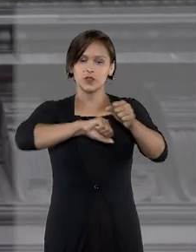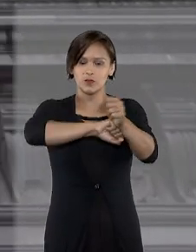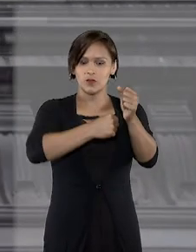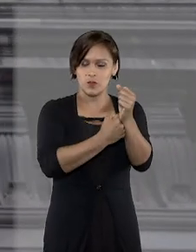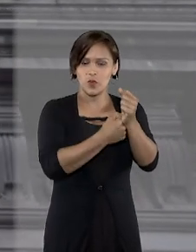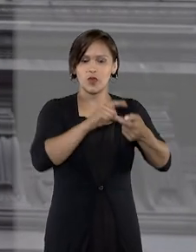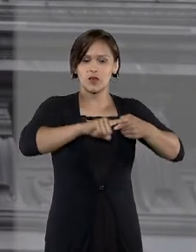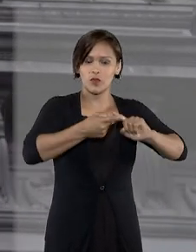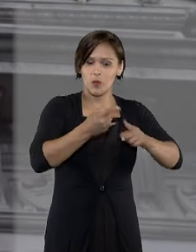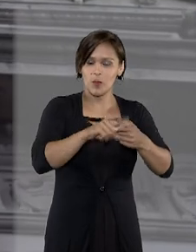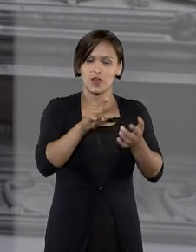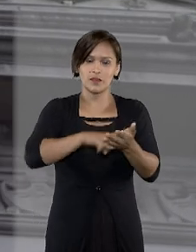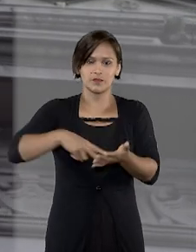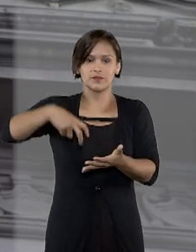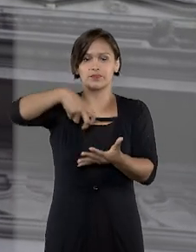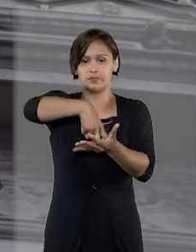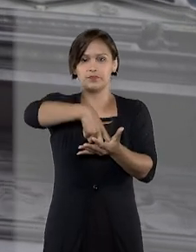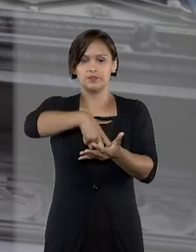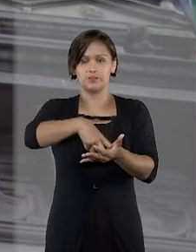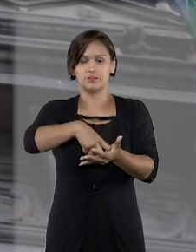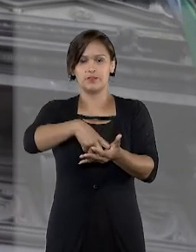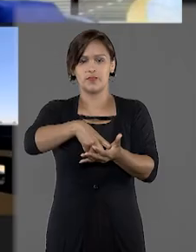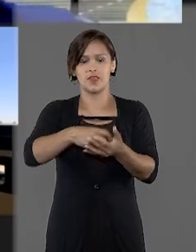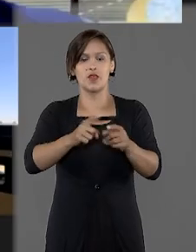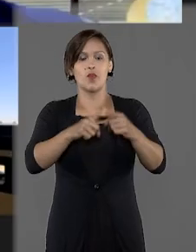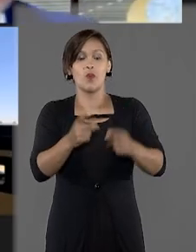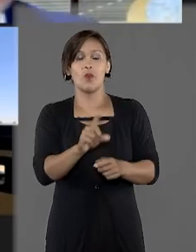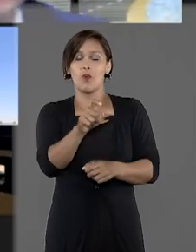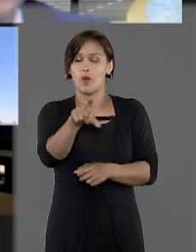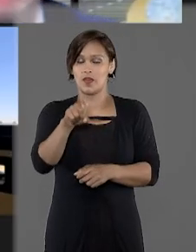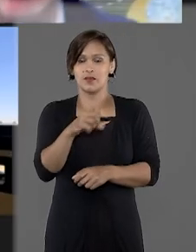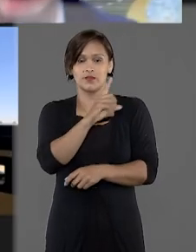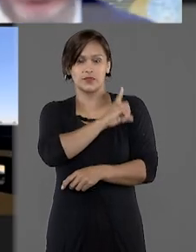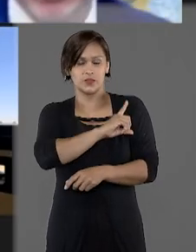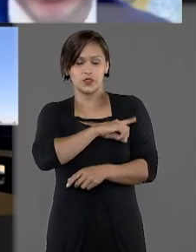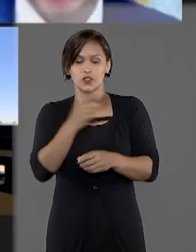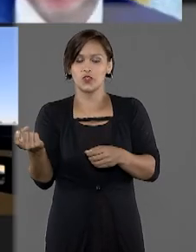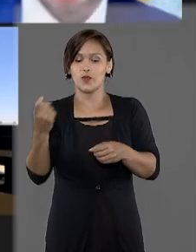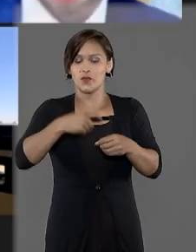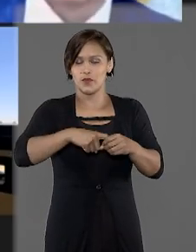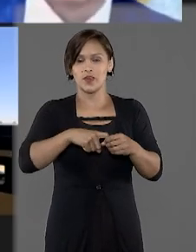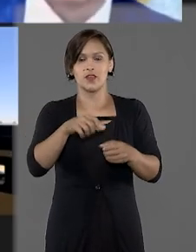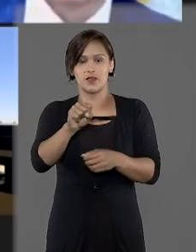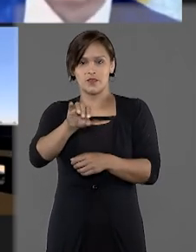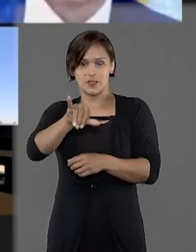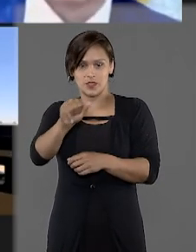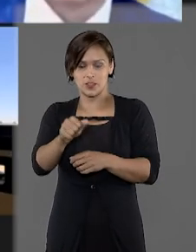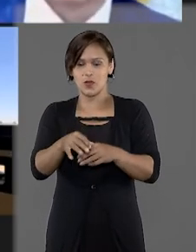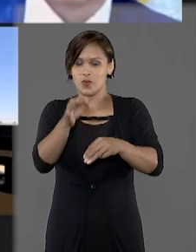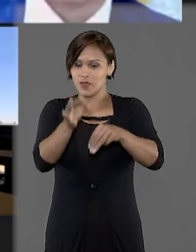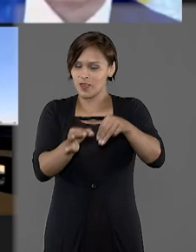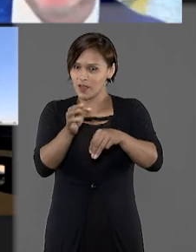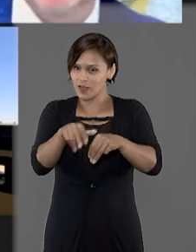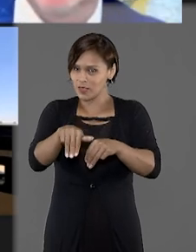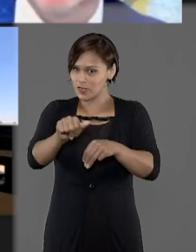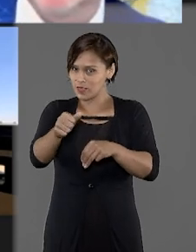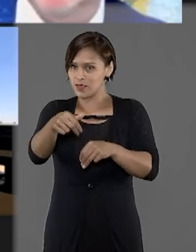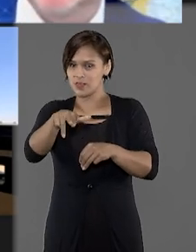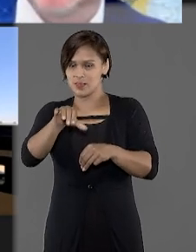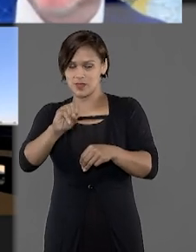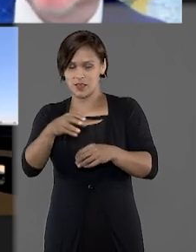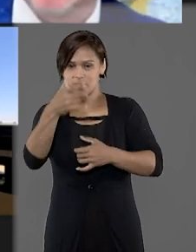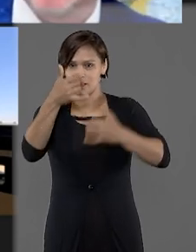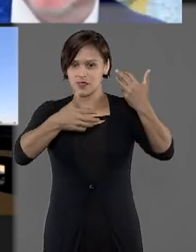em sentença penal condenatória. Com isso, o ex-gestor recorreu ao STJ. A relatora ministra Nancy Andrigui